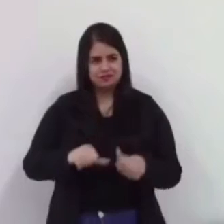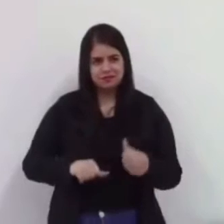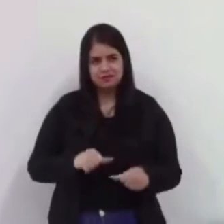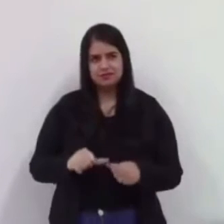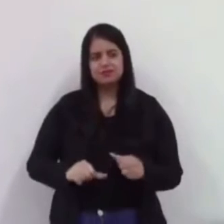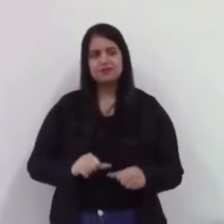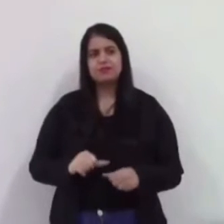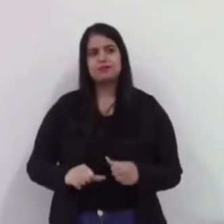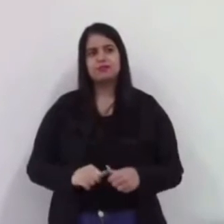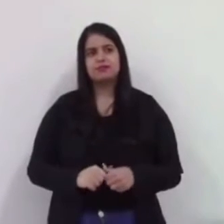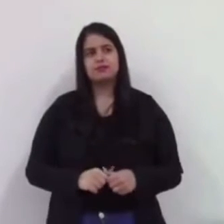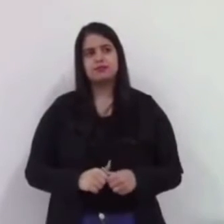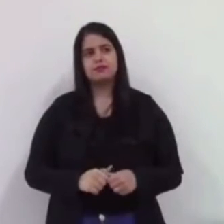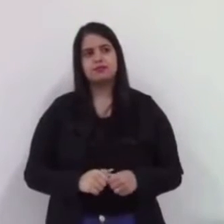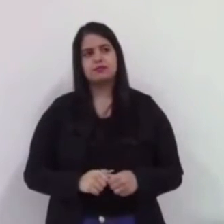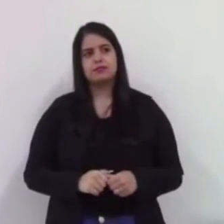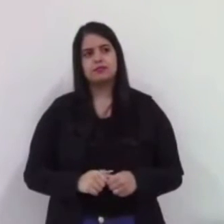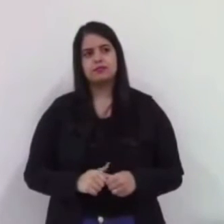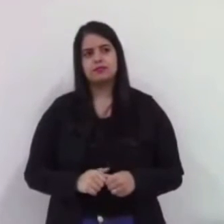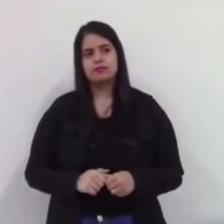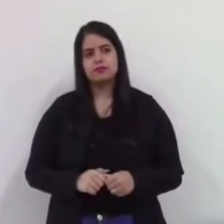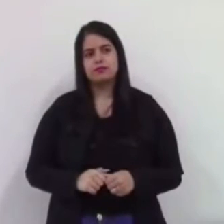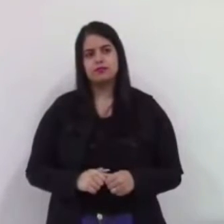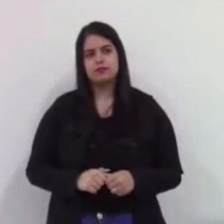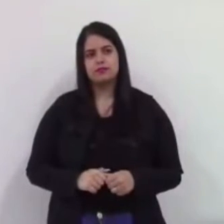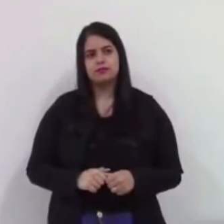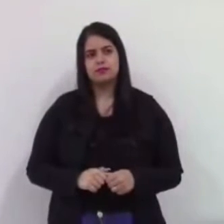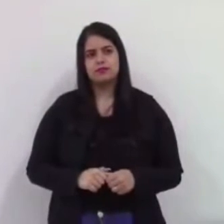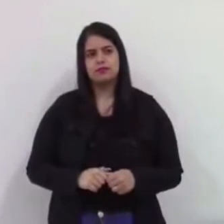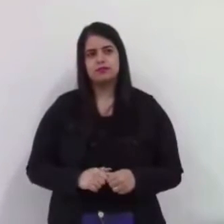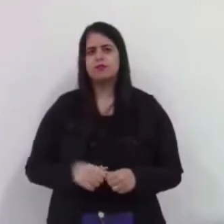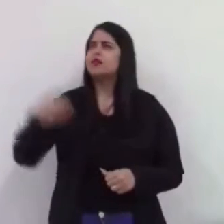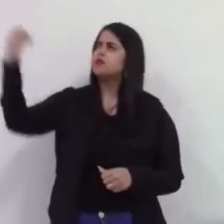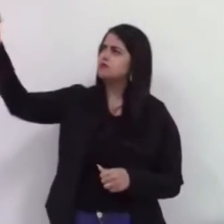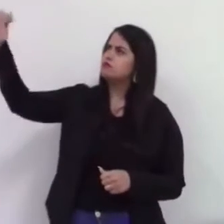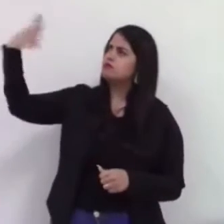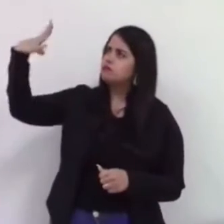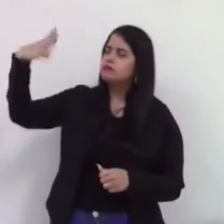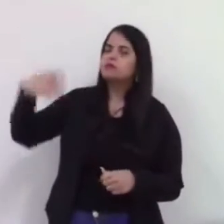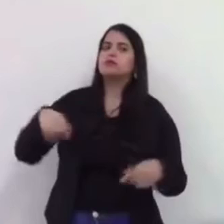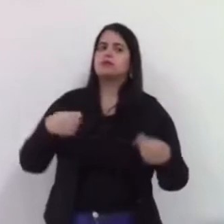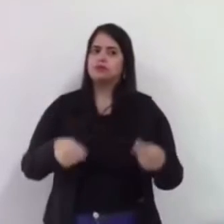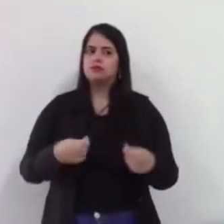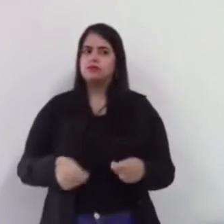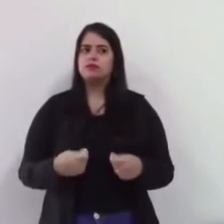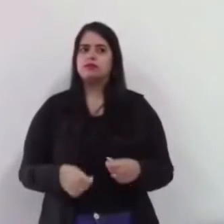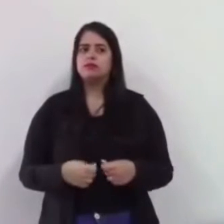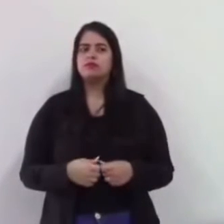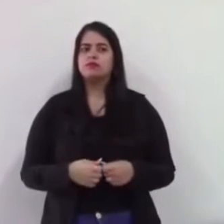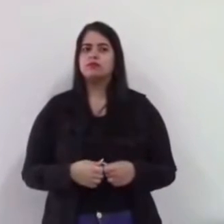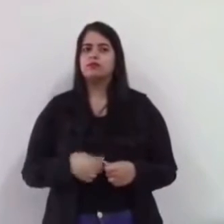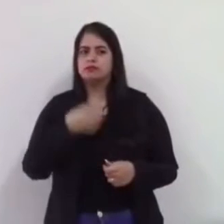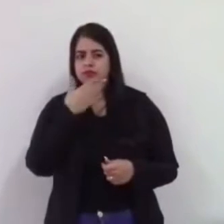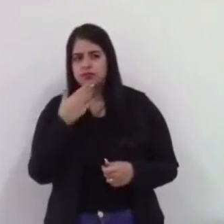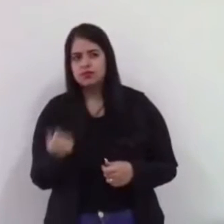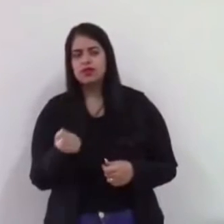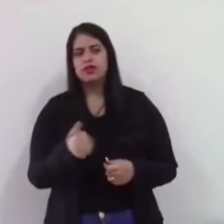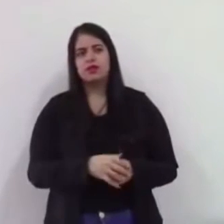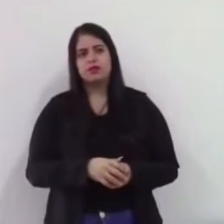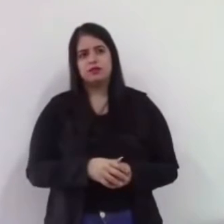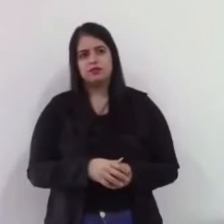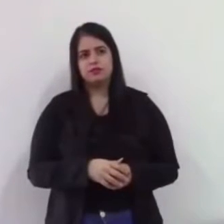quilometragem meia baixa, porque ele viaja muito, nós arrumamos os pneus lá e botamos lá, né, colega Evânio, para poder